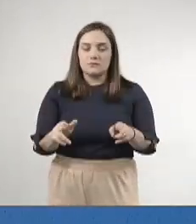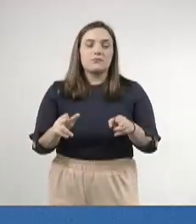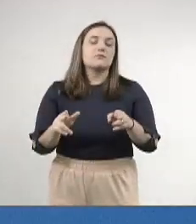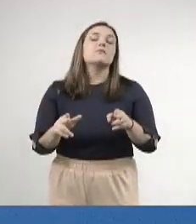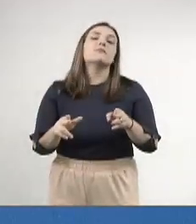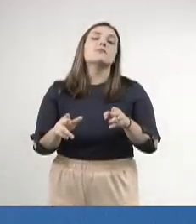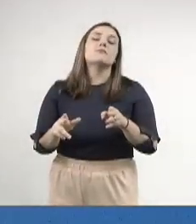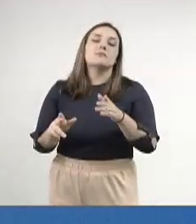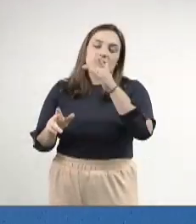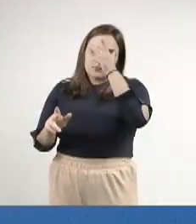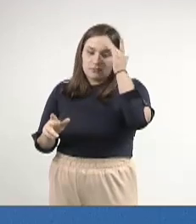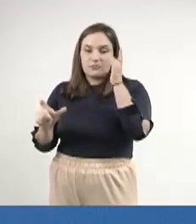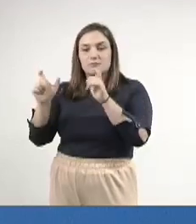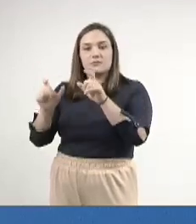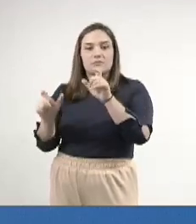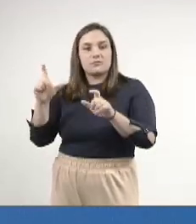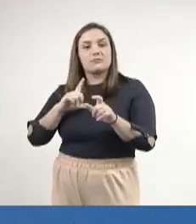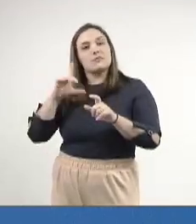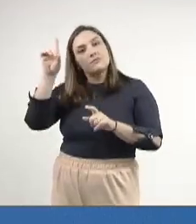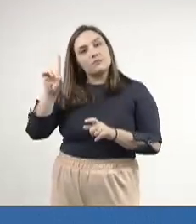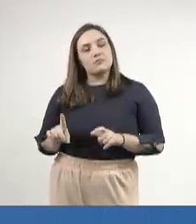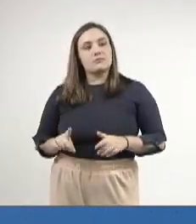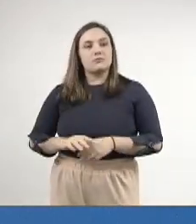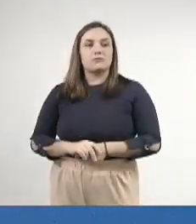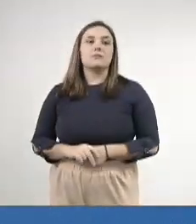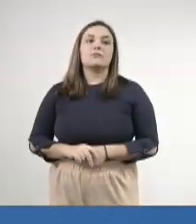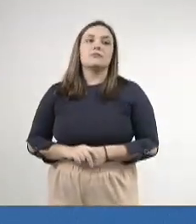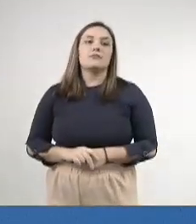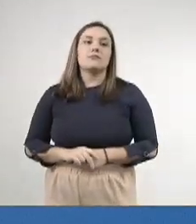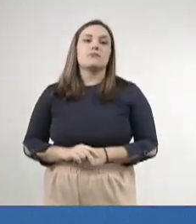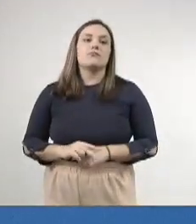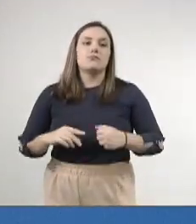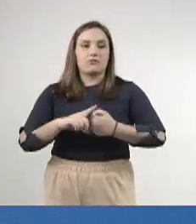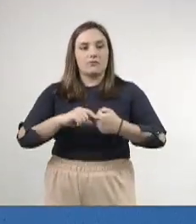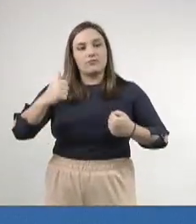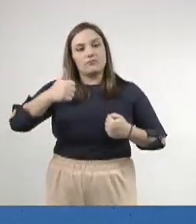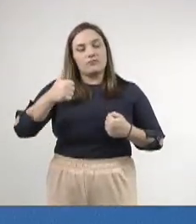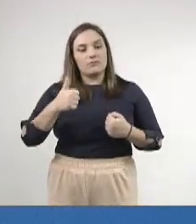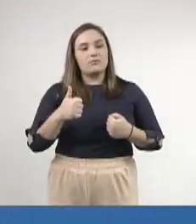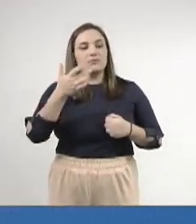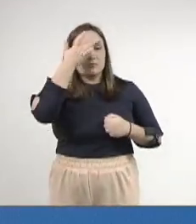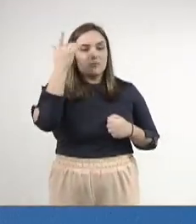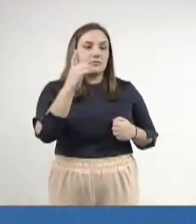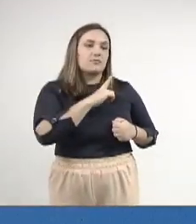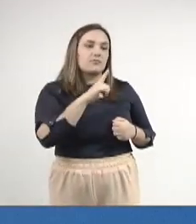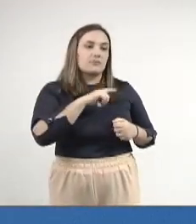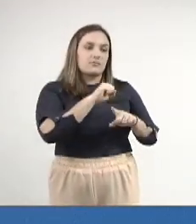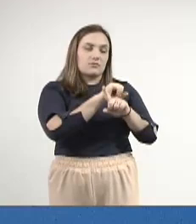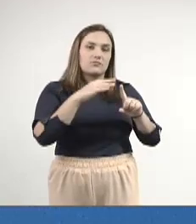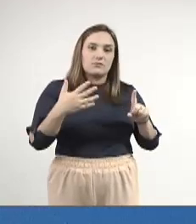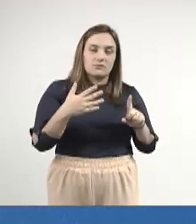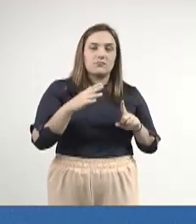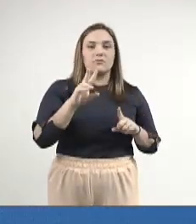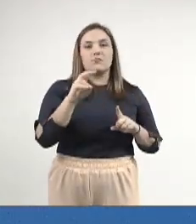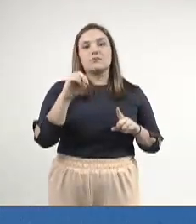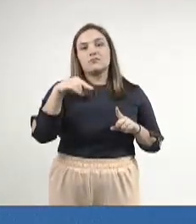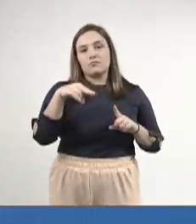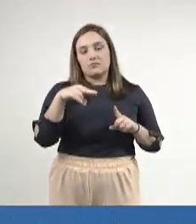reconhecidos às pessoas com deficiência. O artigo 1º, as pessoas diagnosticadas com a síndrome de Von